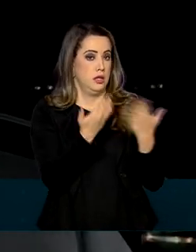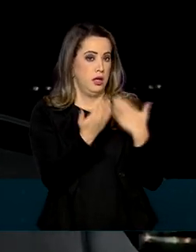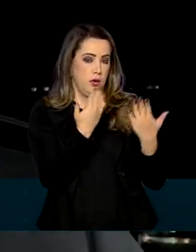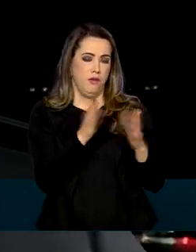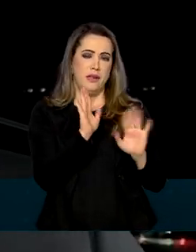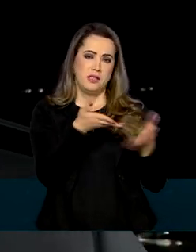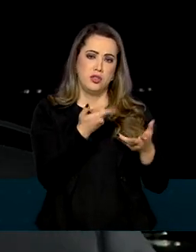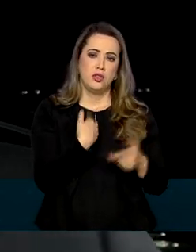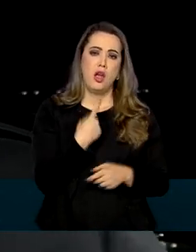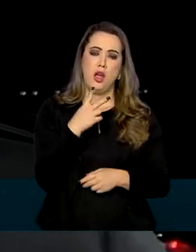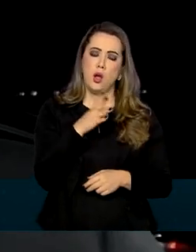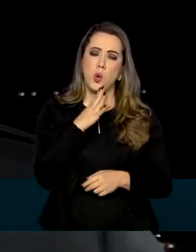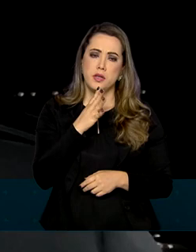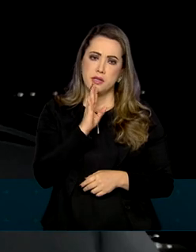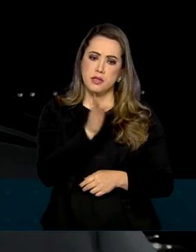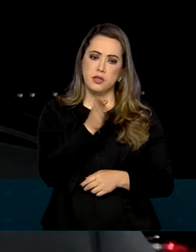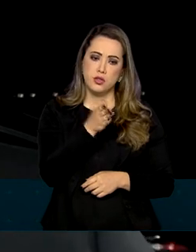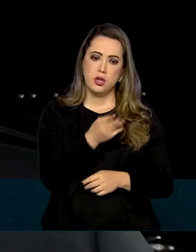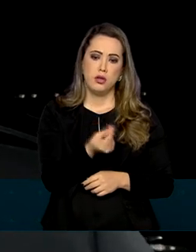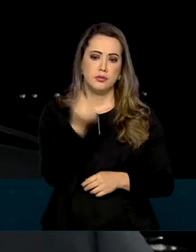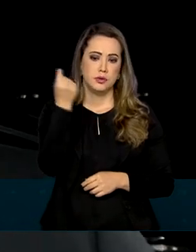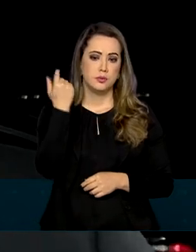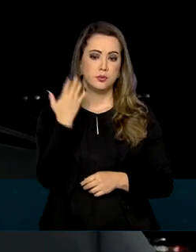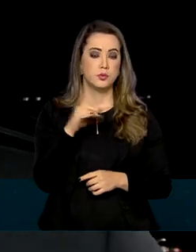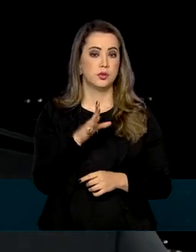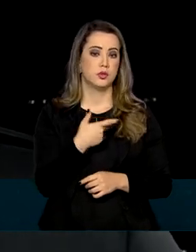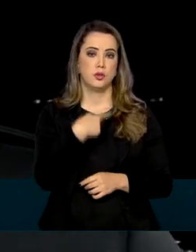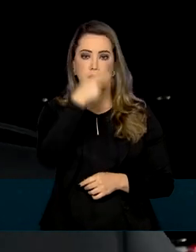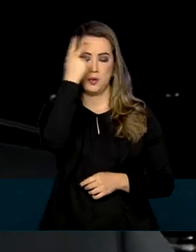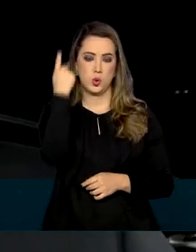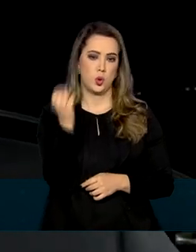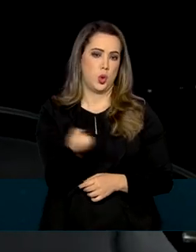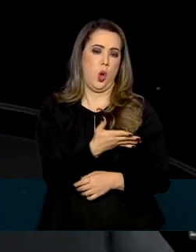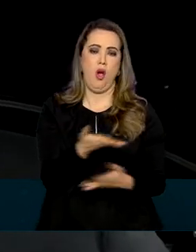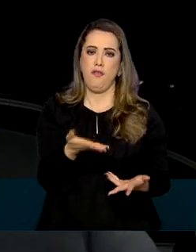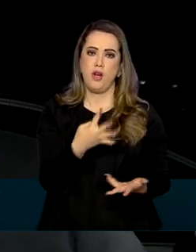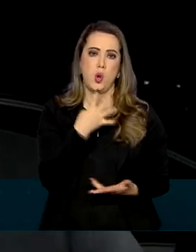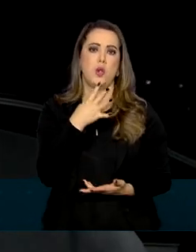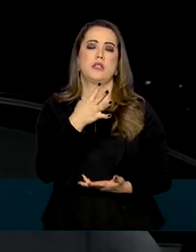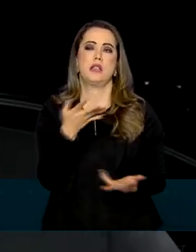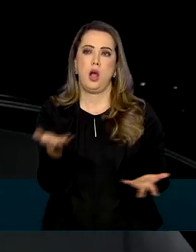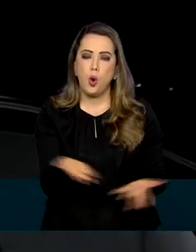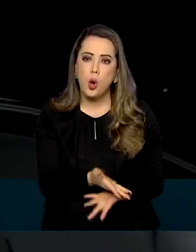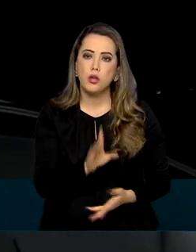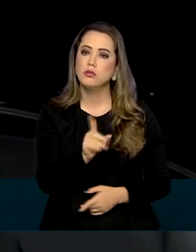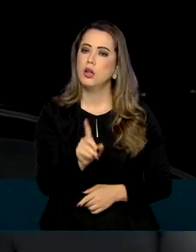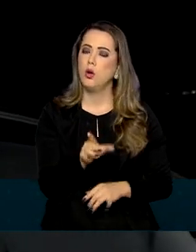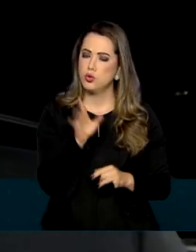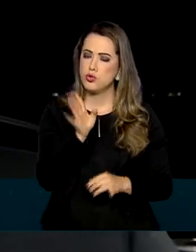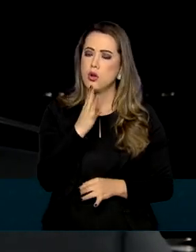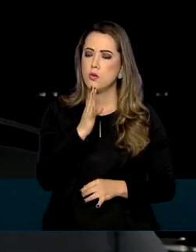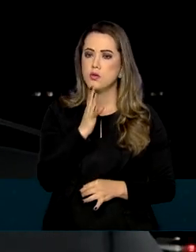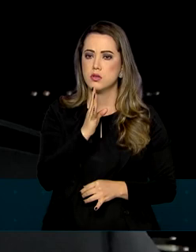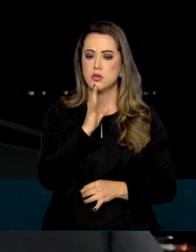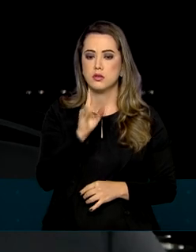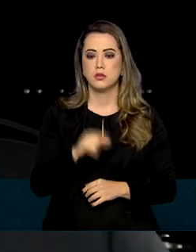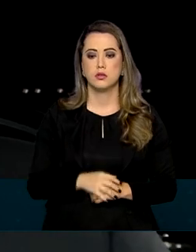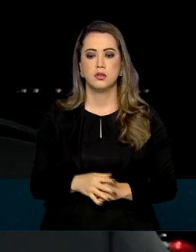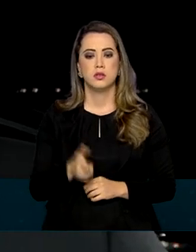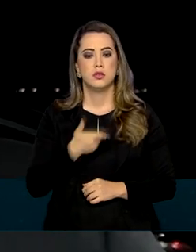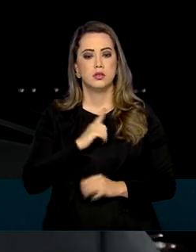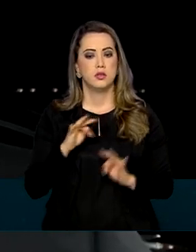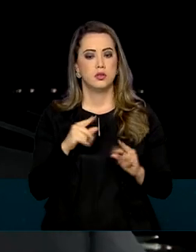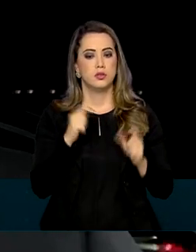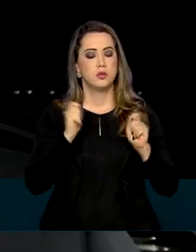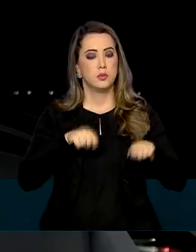conheci há alguns anos, então não é uma pessoa que tomei conhecimento há poucos dias e tem tudo,